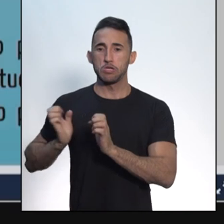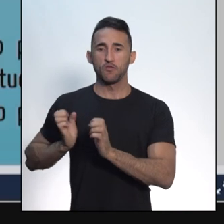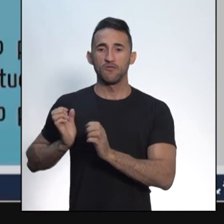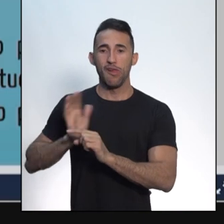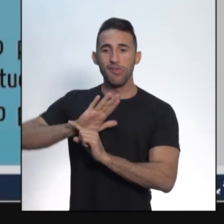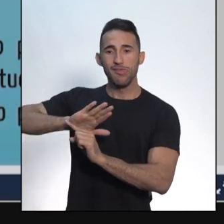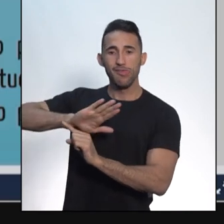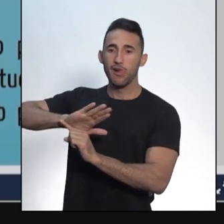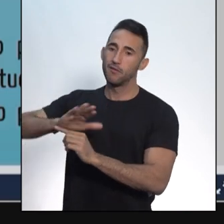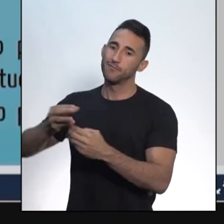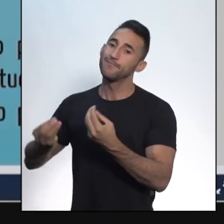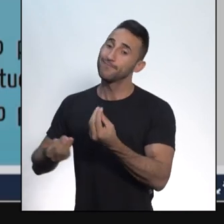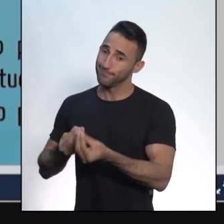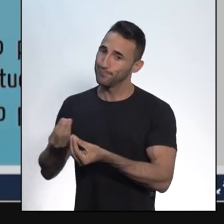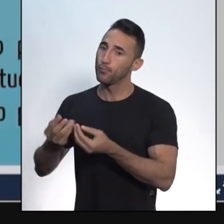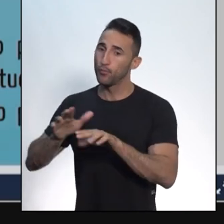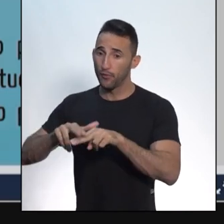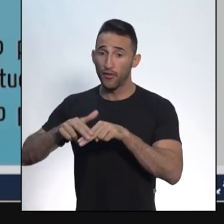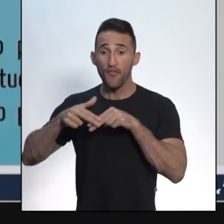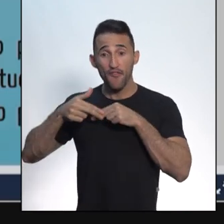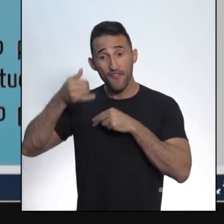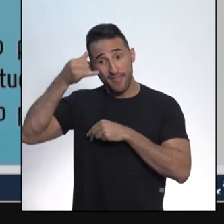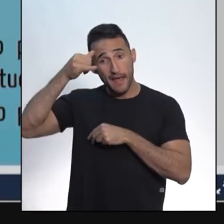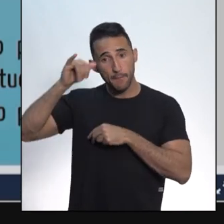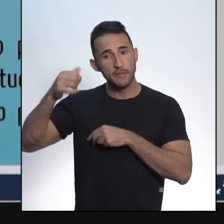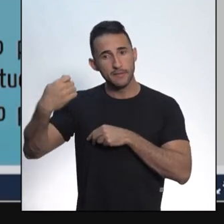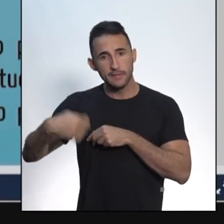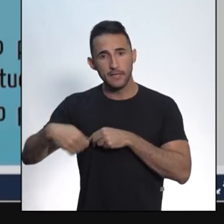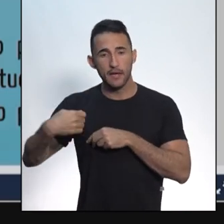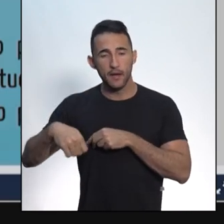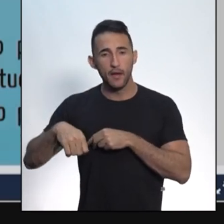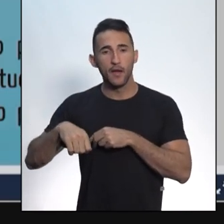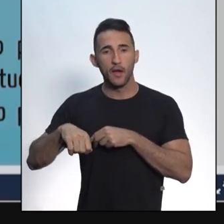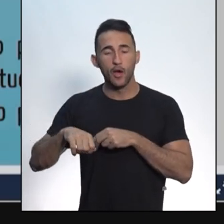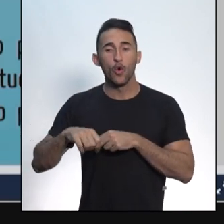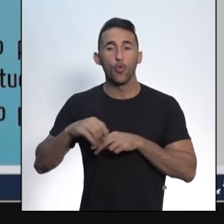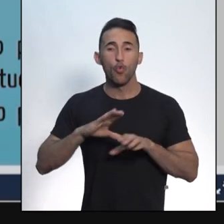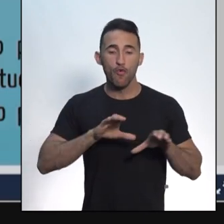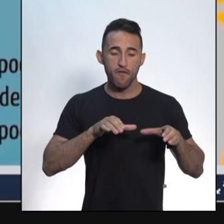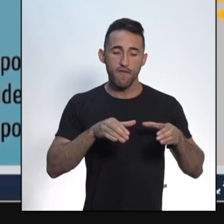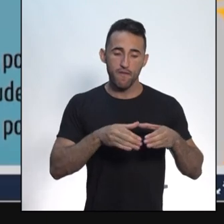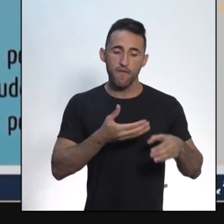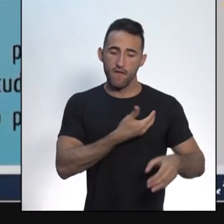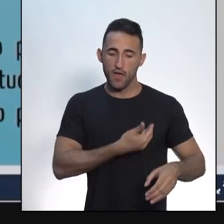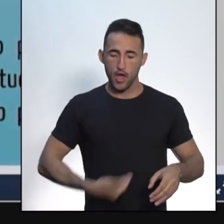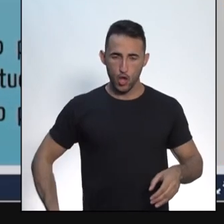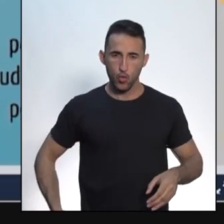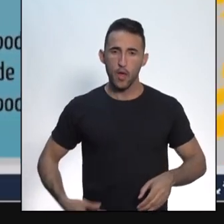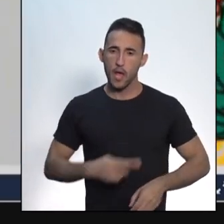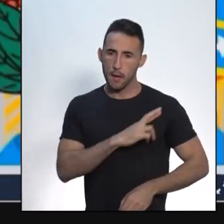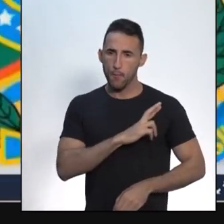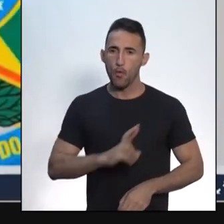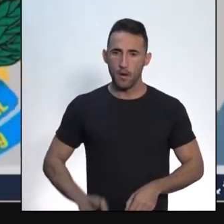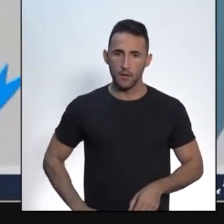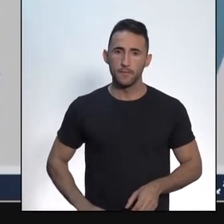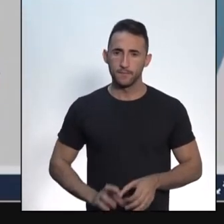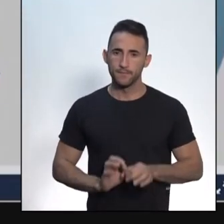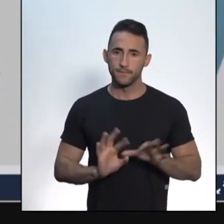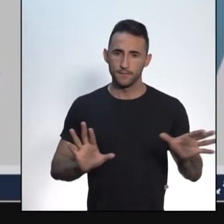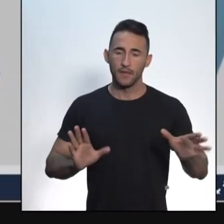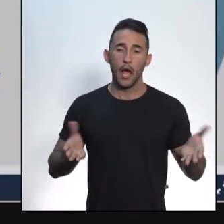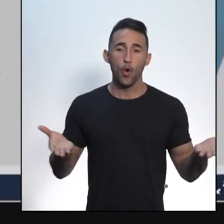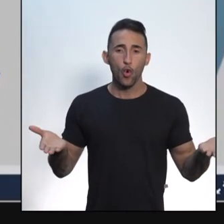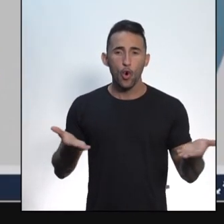Então, essa é a noção básica que você deve ter em relação a um governo republicano. Bom, nós vamos